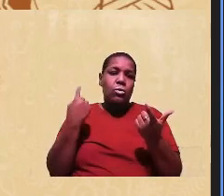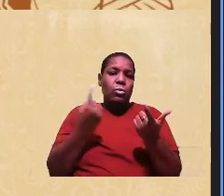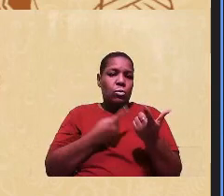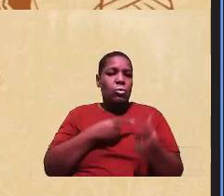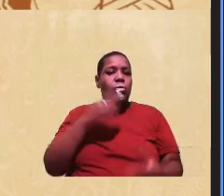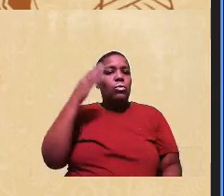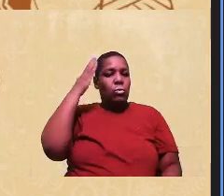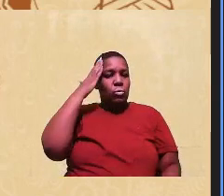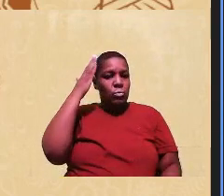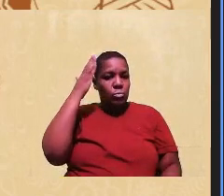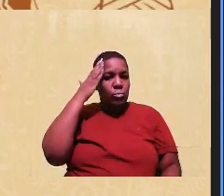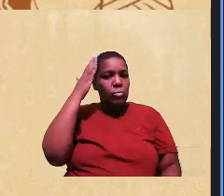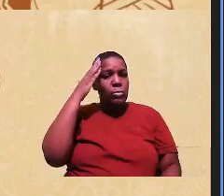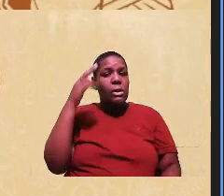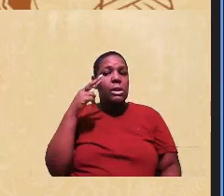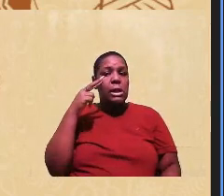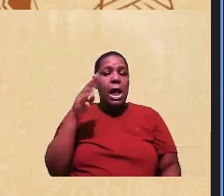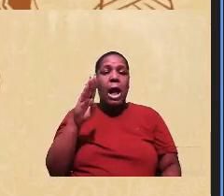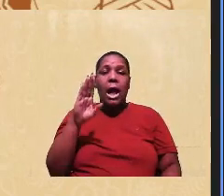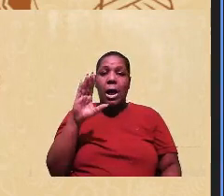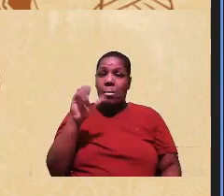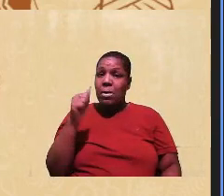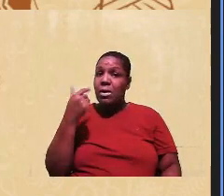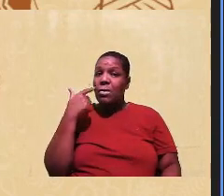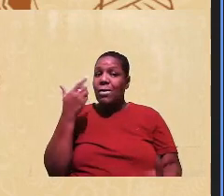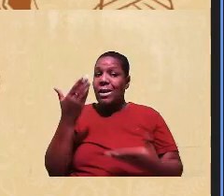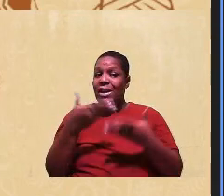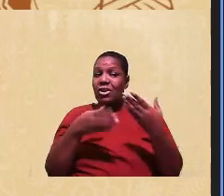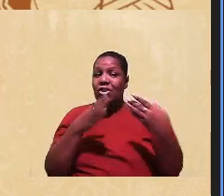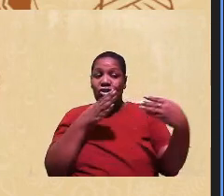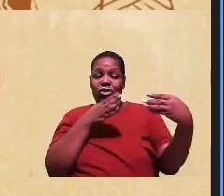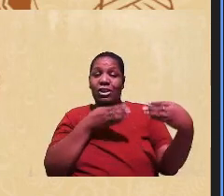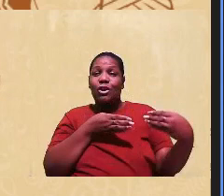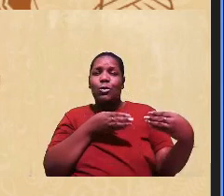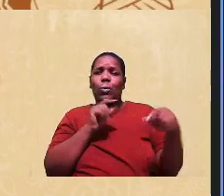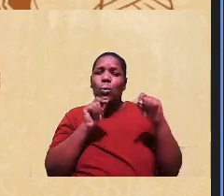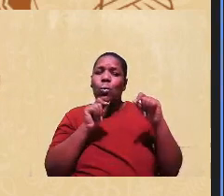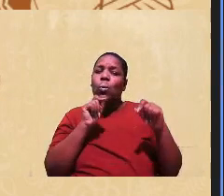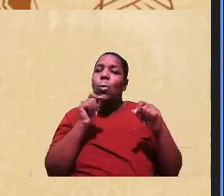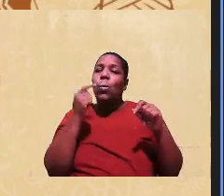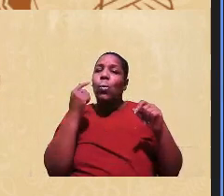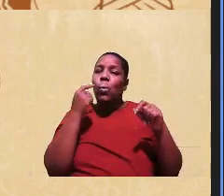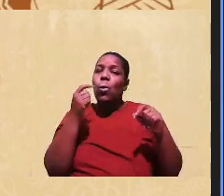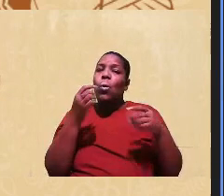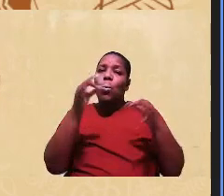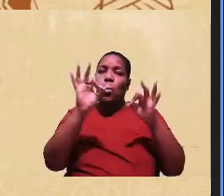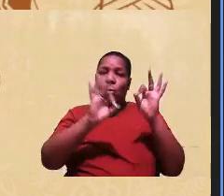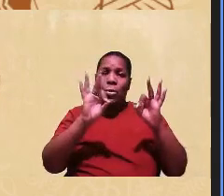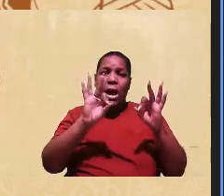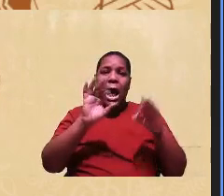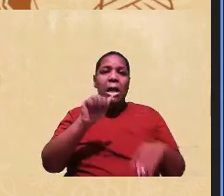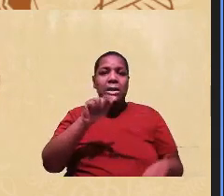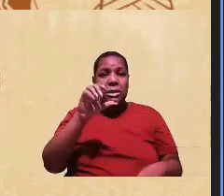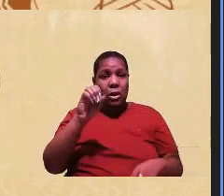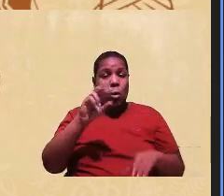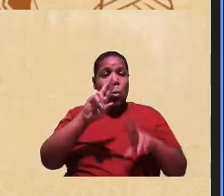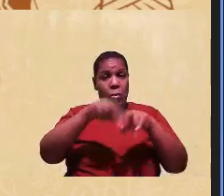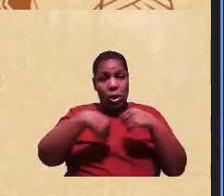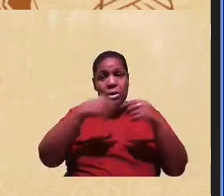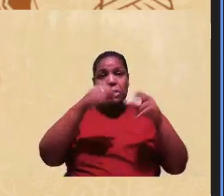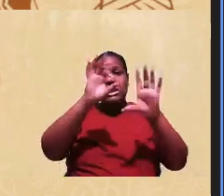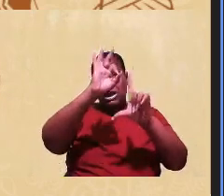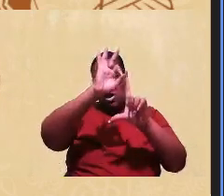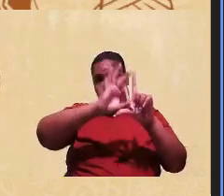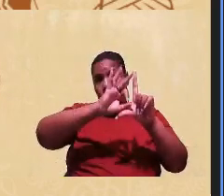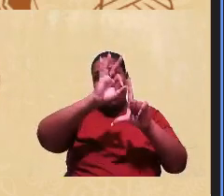que as bancas de heteroidentificação têm uma relação direta com os programas de ações afirmativas por meio de cotas raciais,